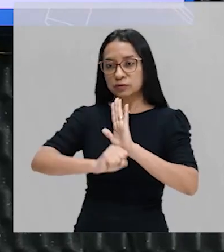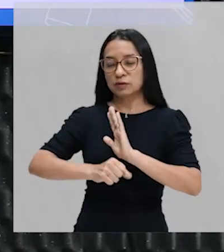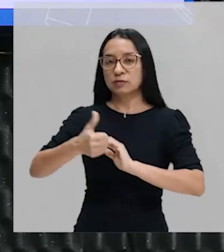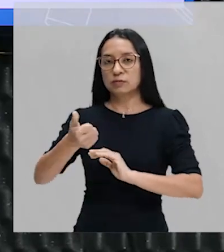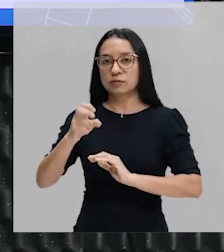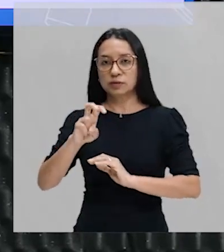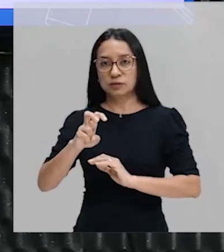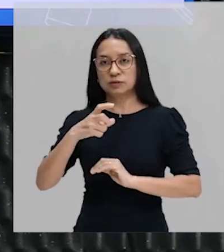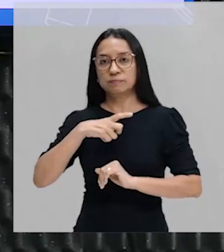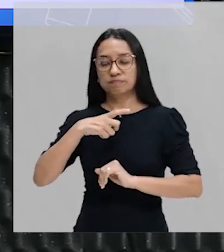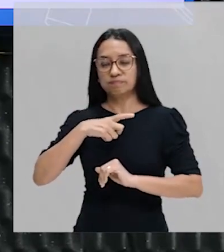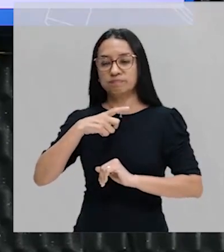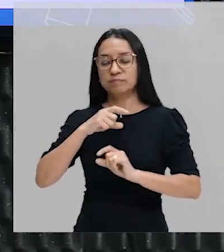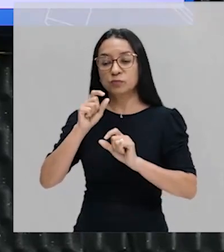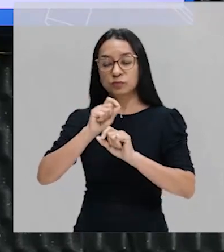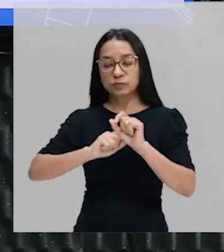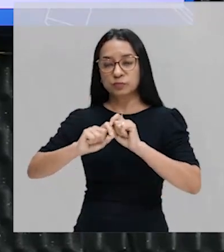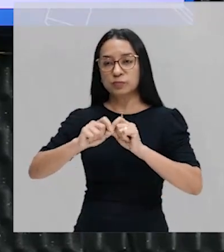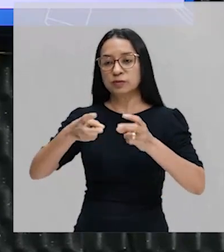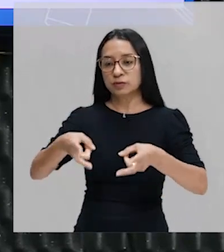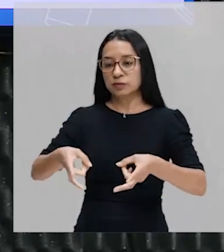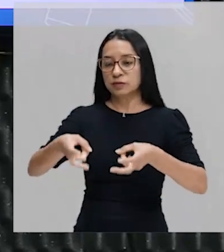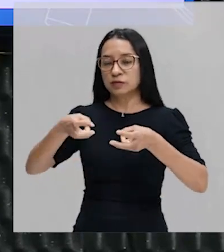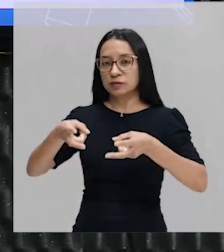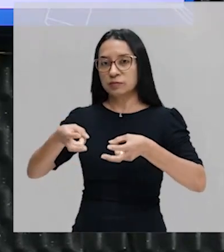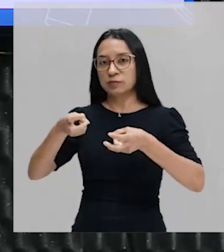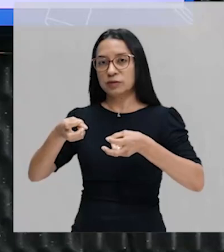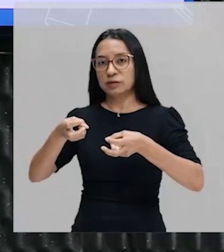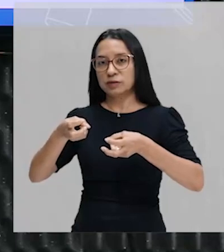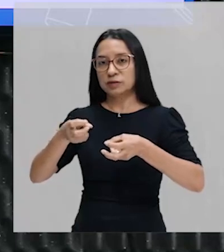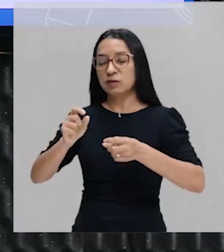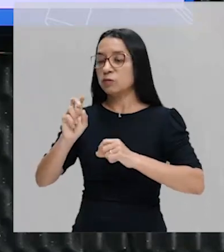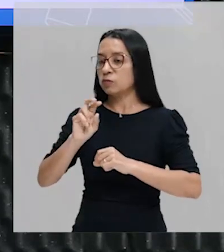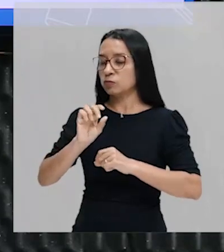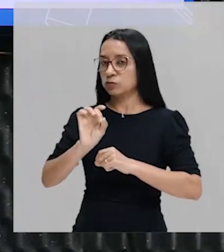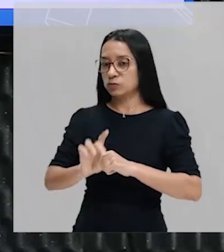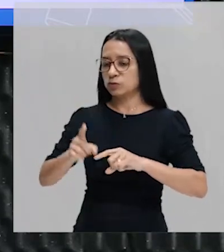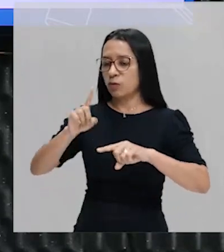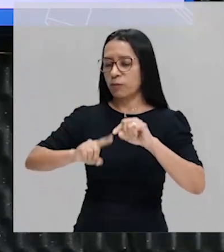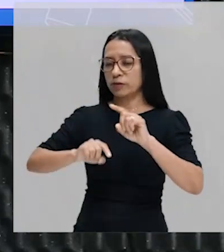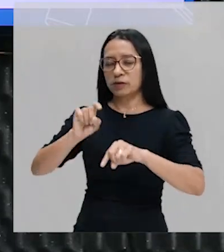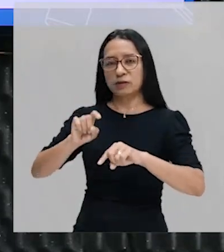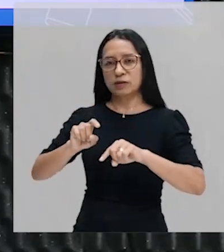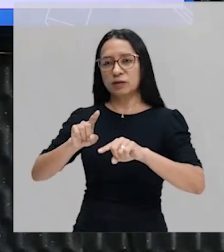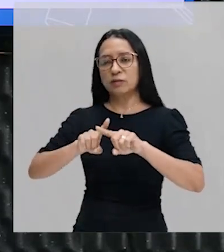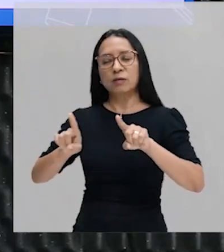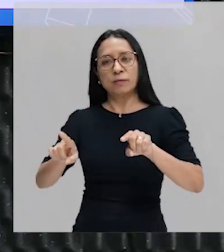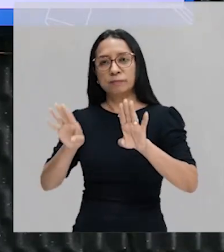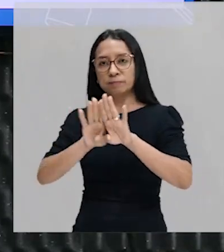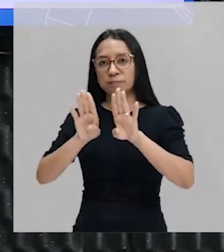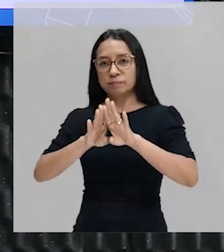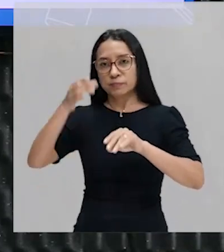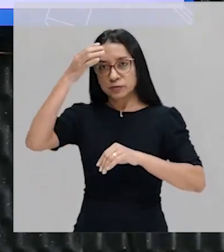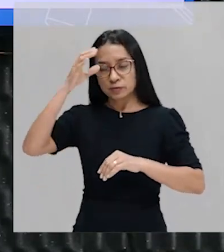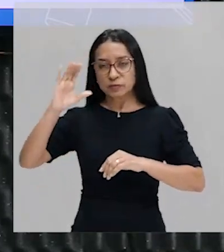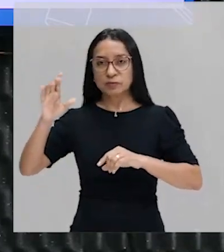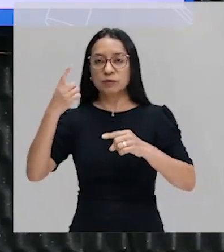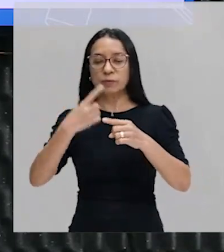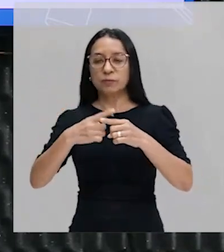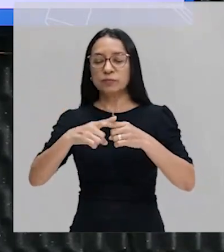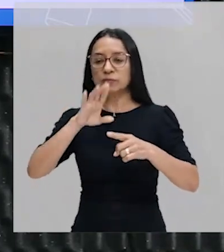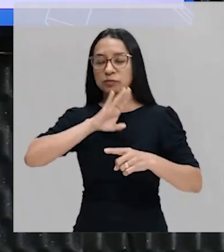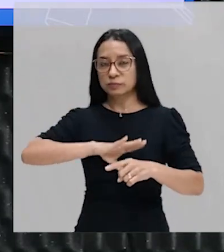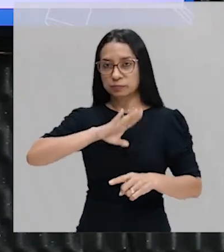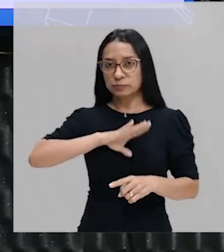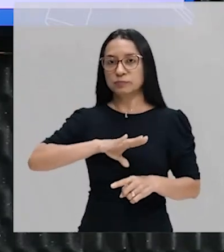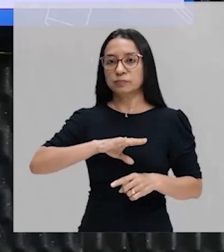uma exploração, uma expropriação, não só material, mas também cultural. Porque os portugueses vão